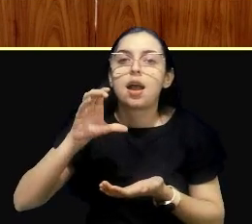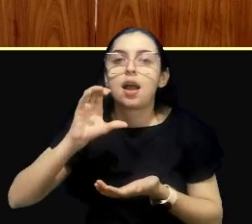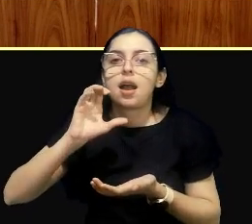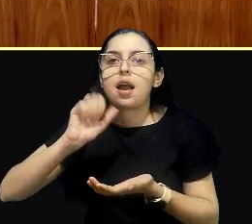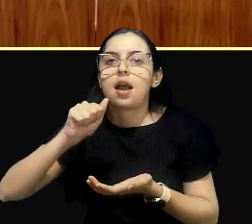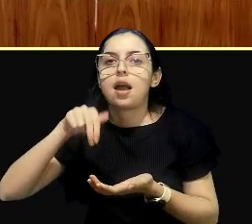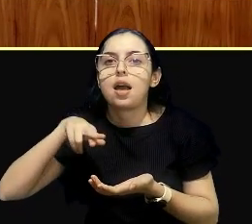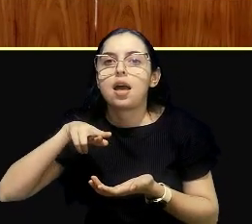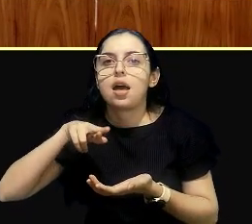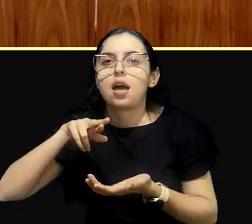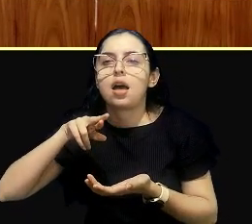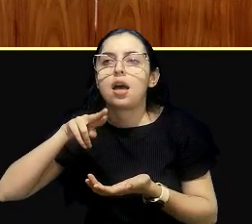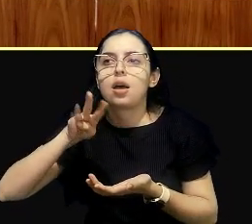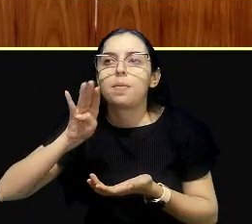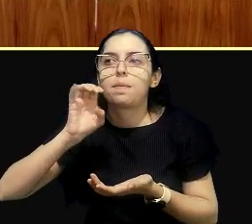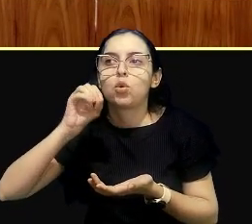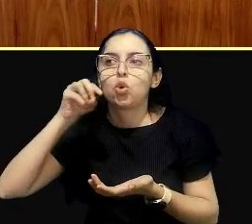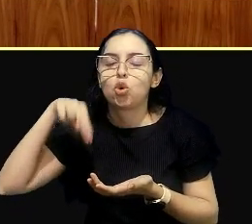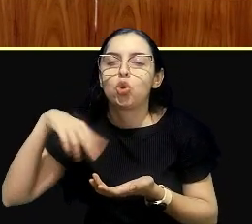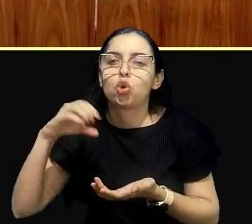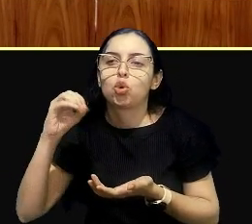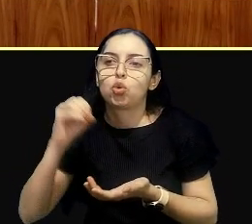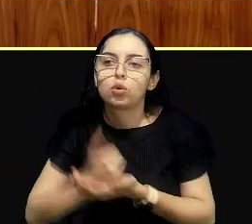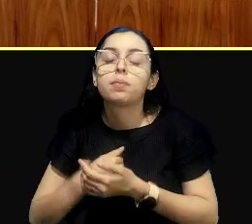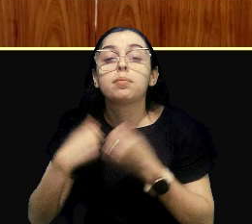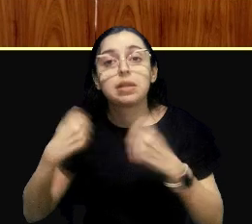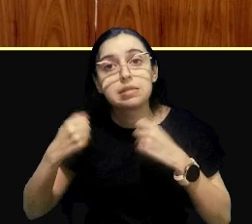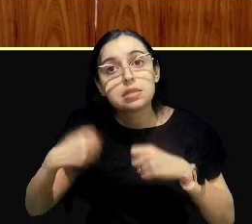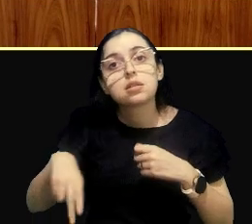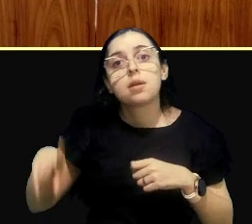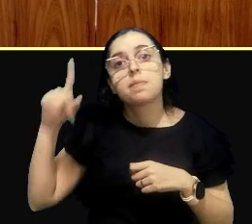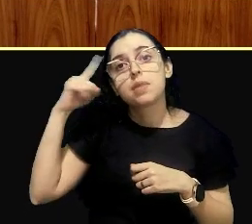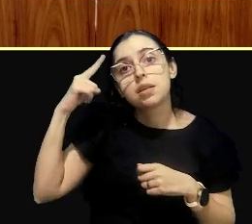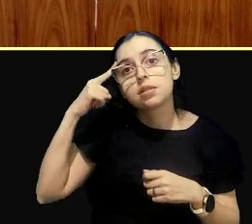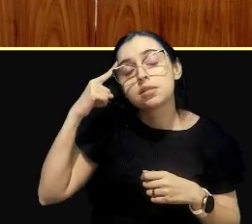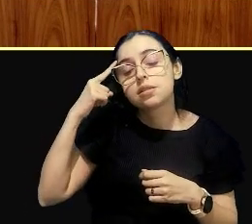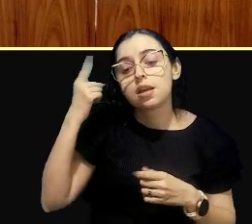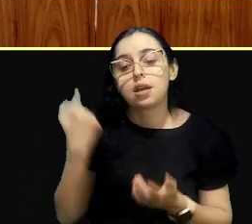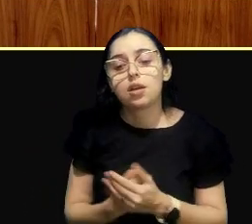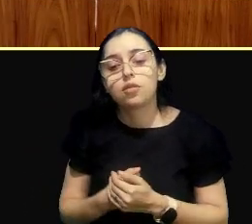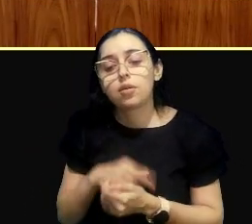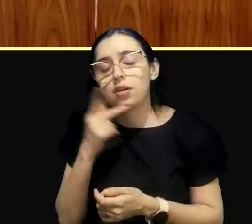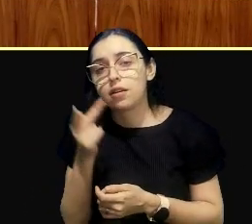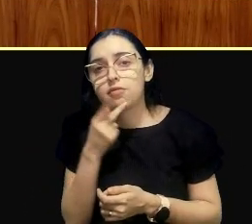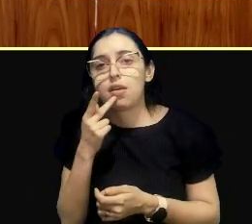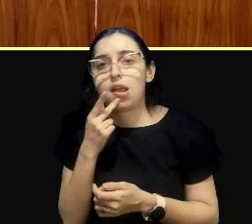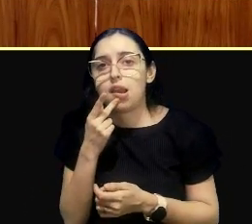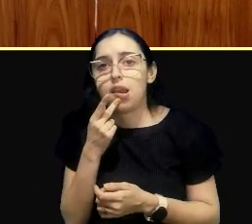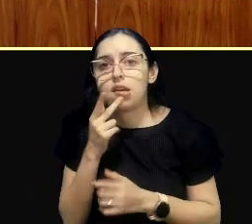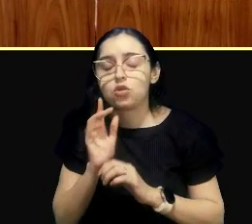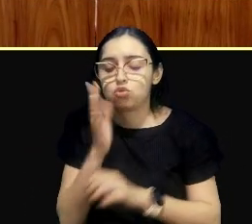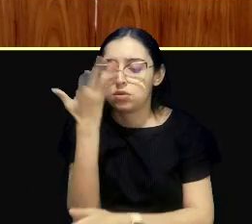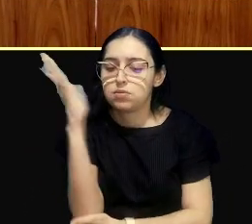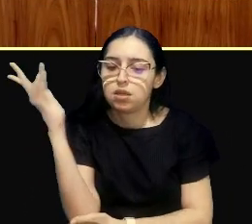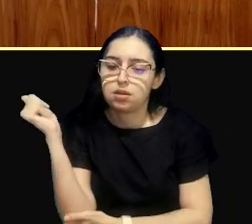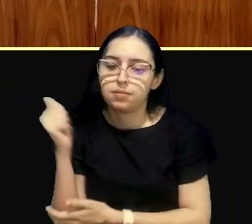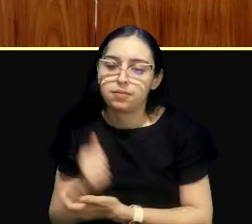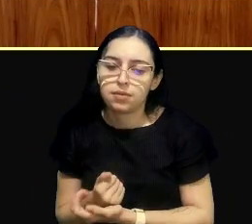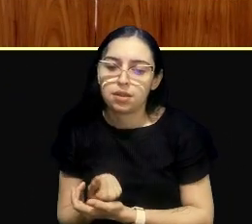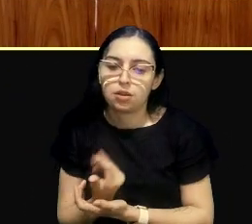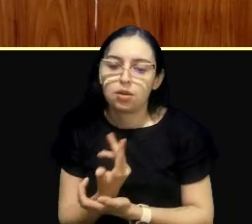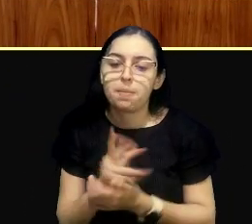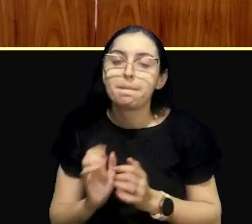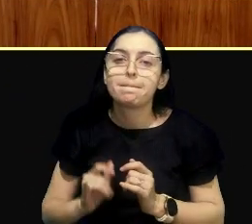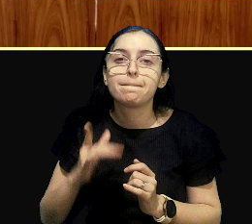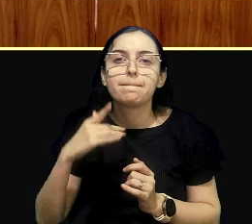precisa também pensar nisso, porque quando a gente fala em meio ambiente, ou fala de patrimônio cultural,